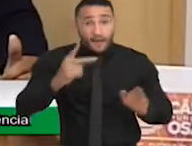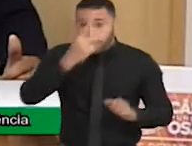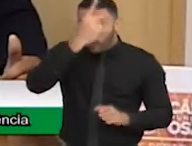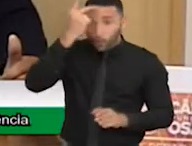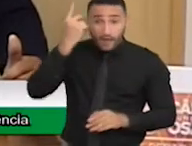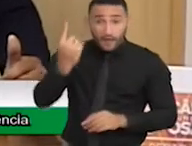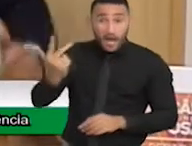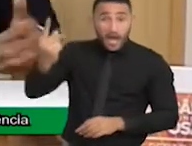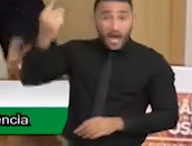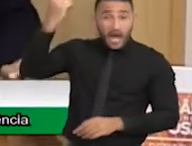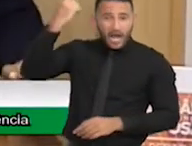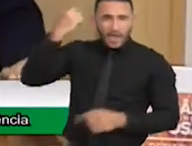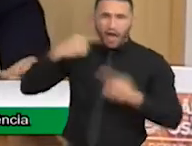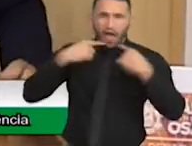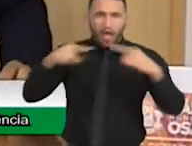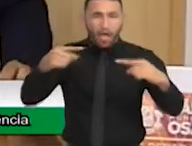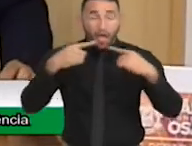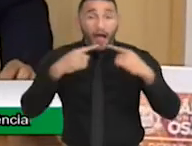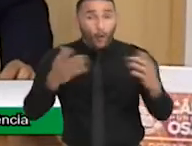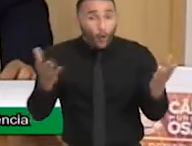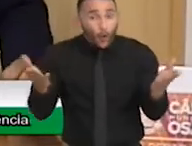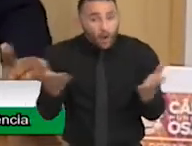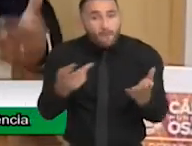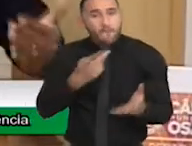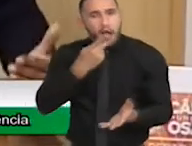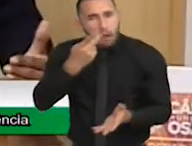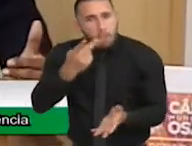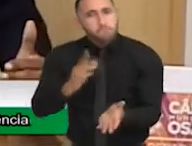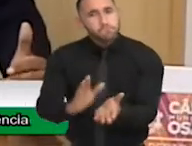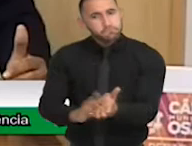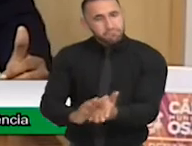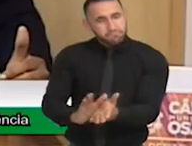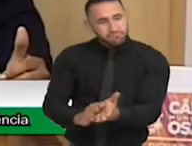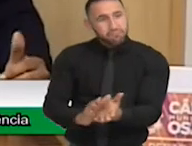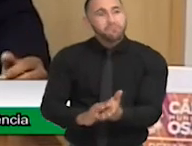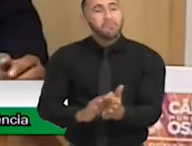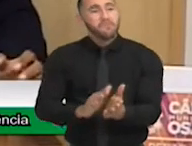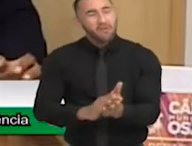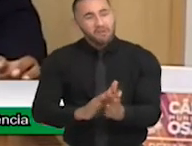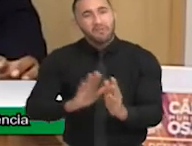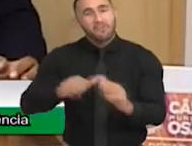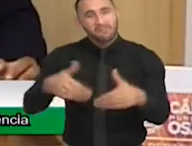Rogério estão elogiando. Tem muita coisa para fazer ainda,